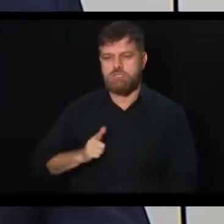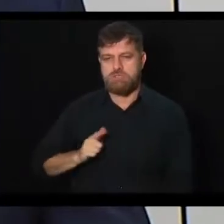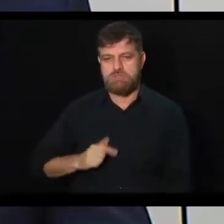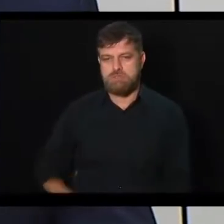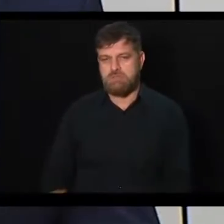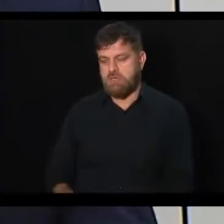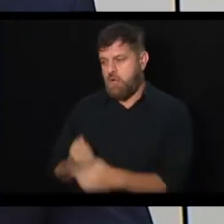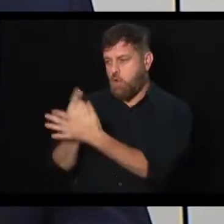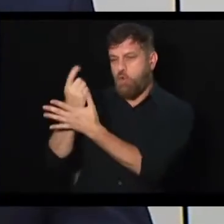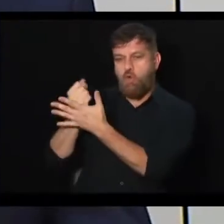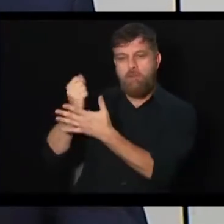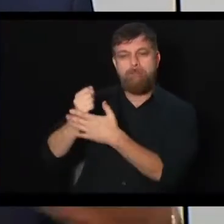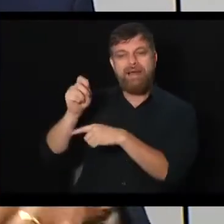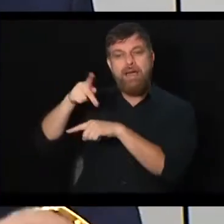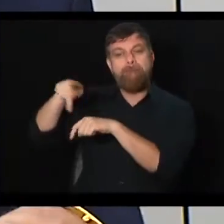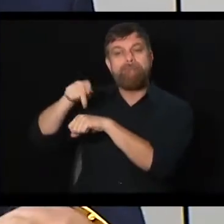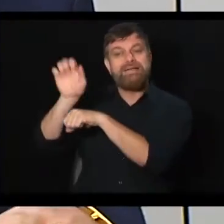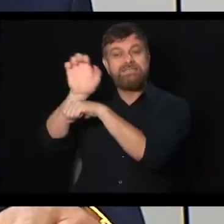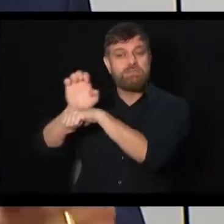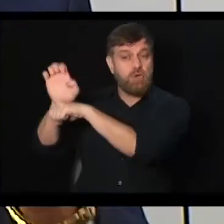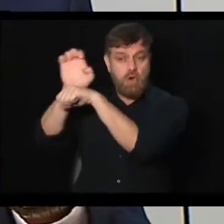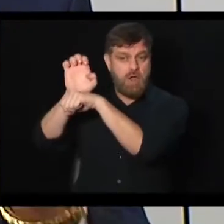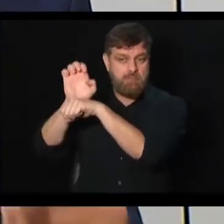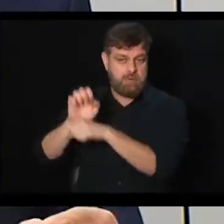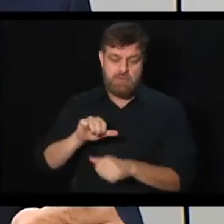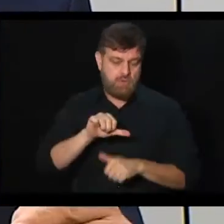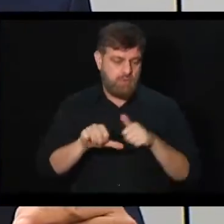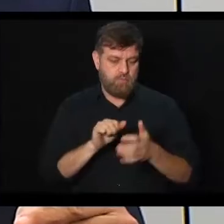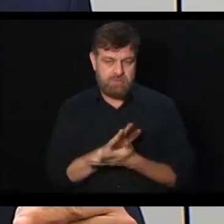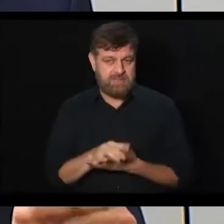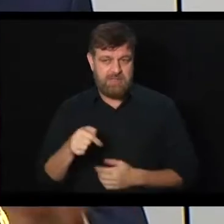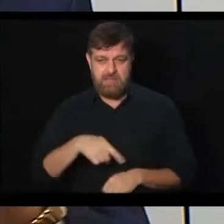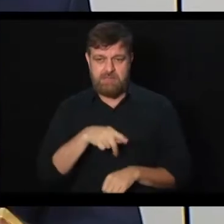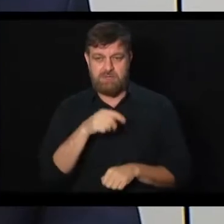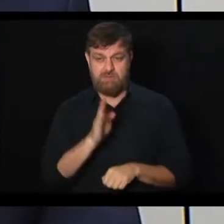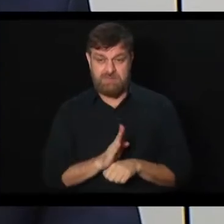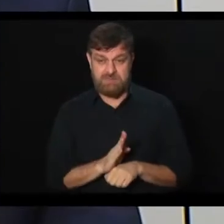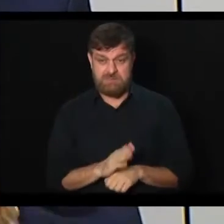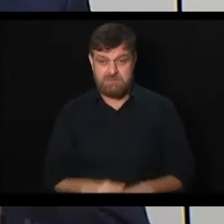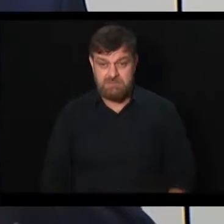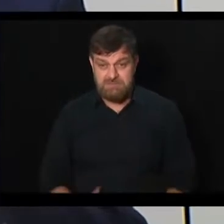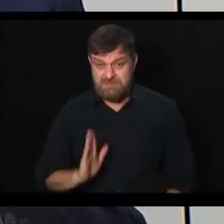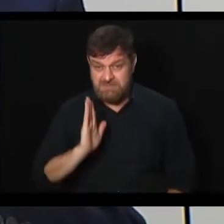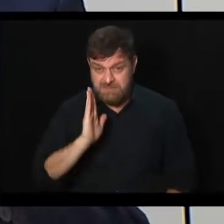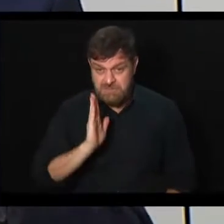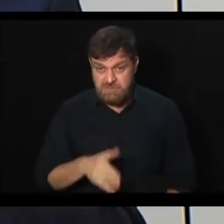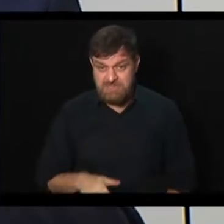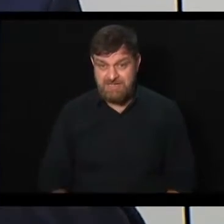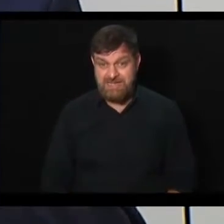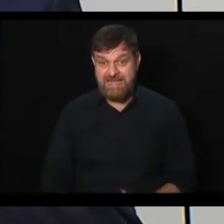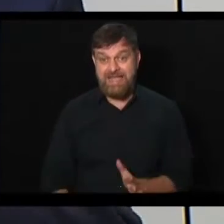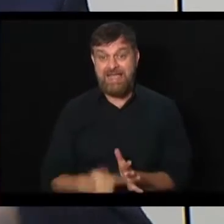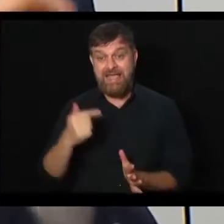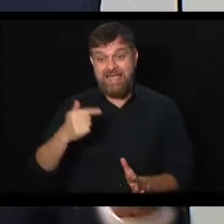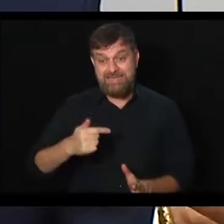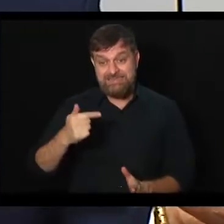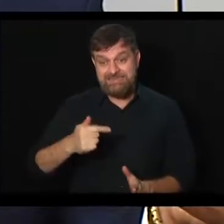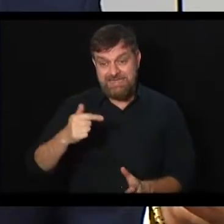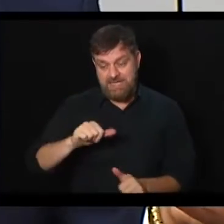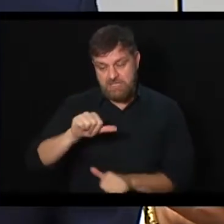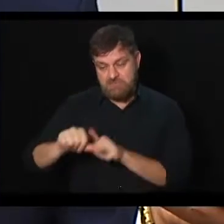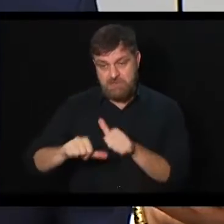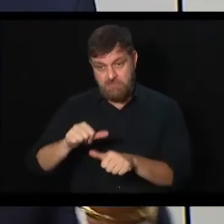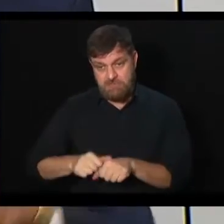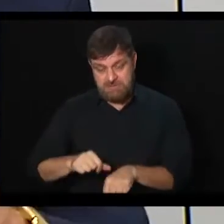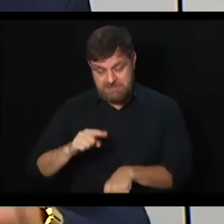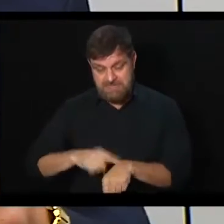na Europa e em tudo quanto é lugar, então não muda. E lembrando que essa aqui já é a sétima reforma desde a